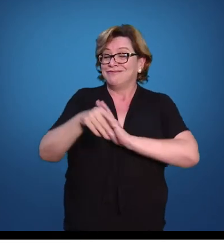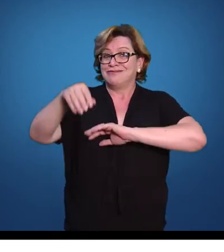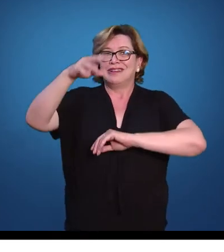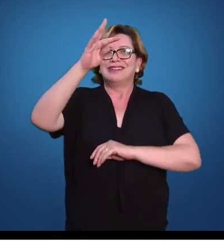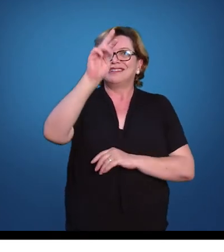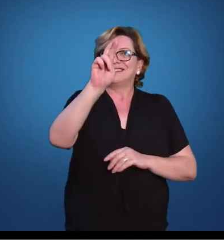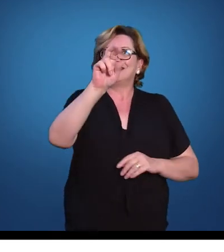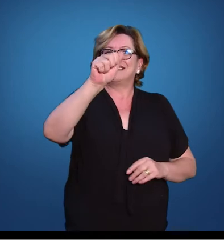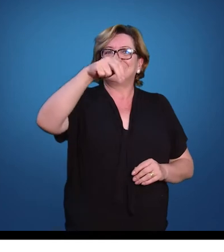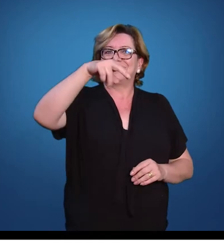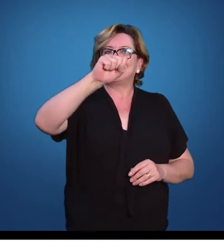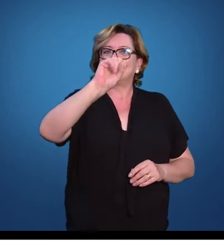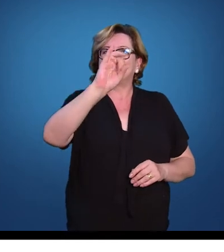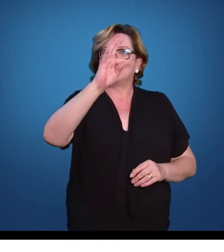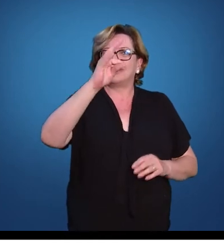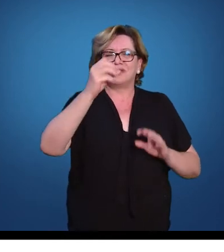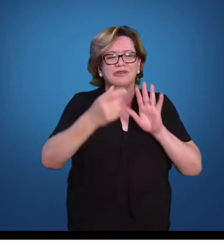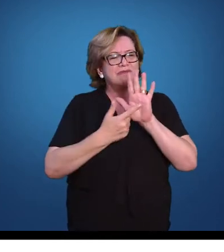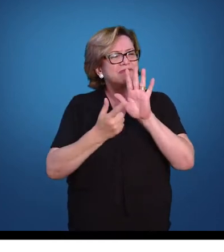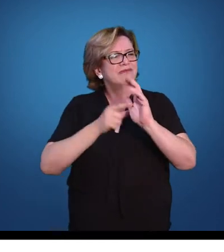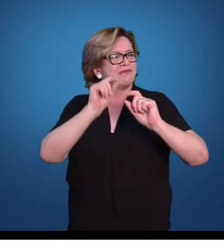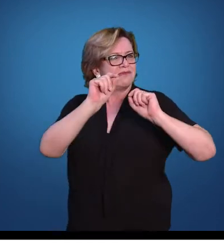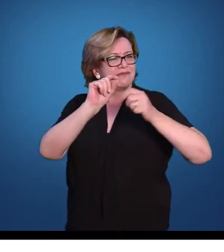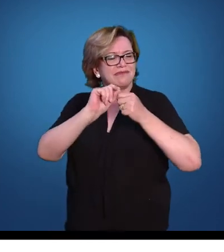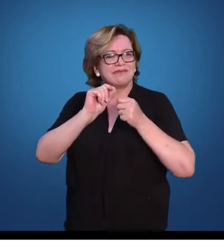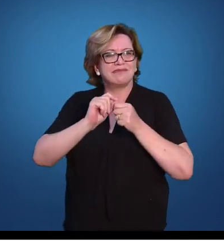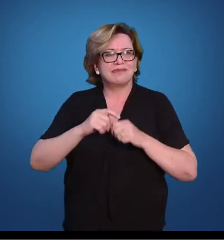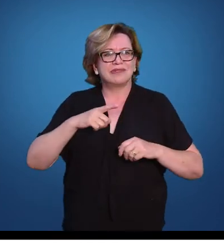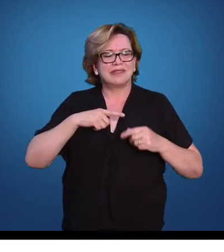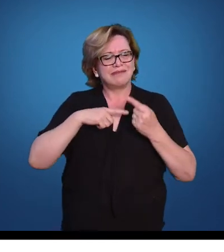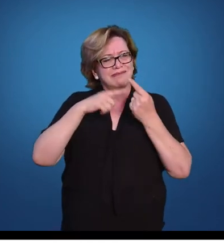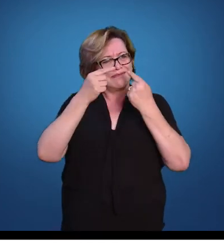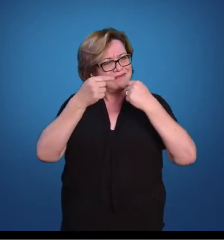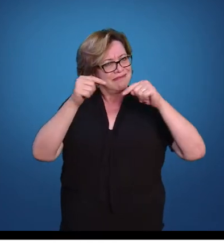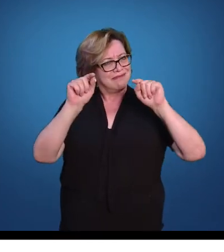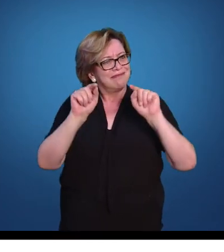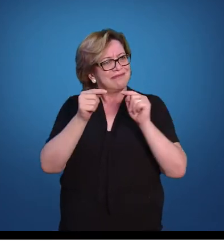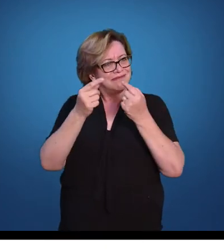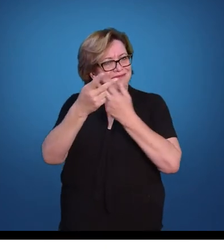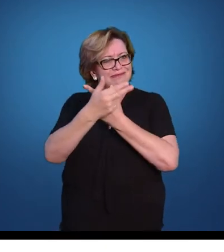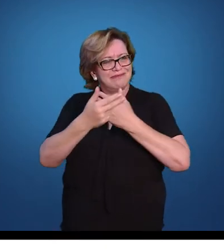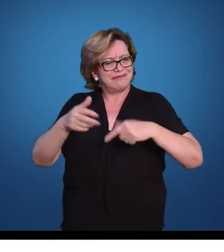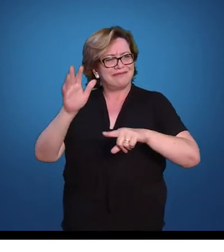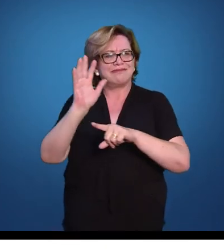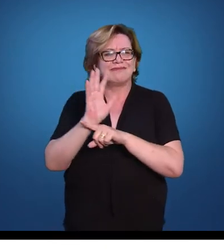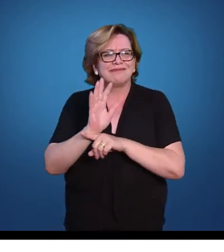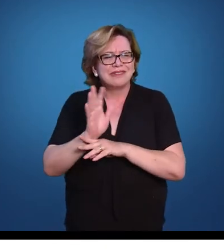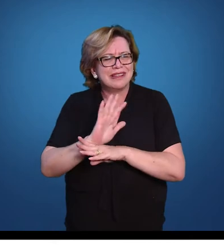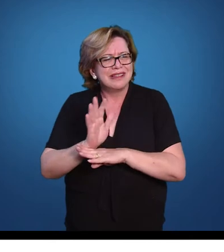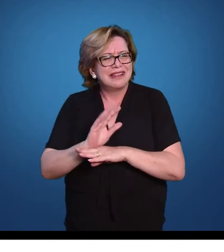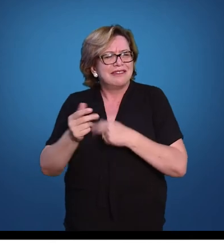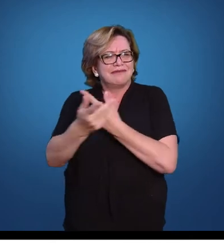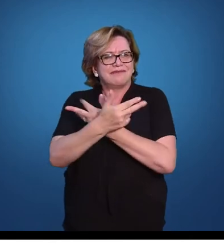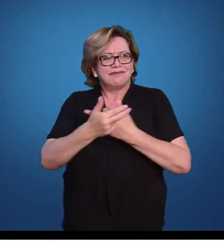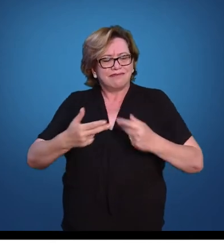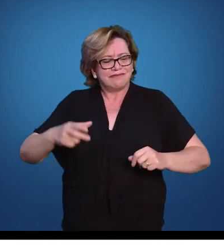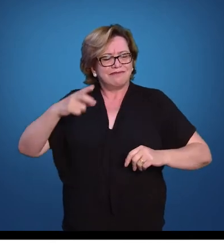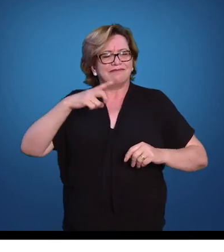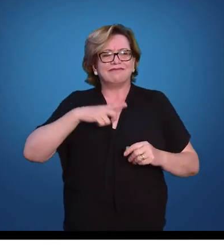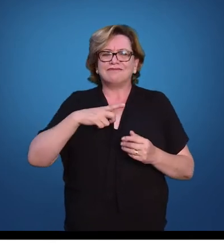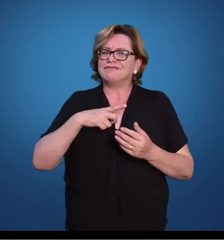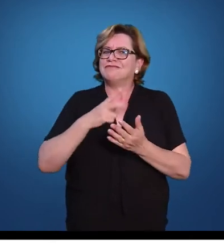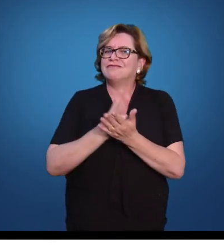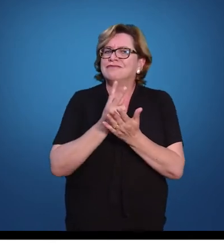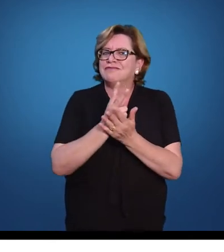quando parar, quando avançar, nós temos as músicas, a linguagem do cinema, enfim, nós somos absolutamente